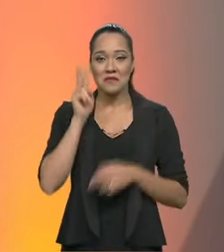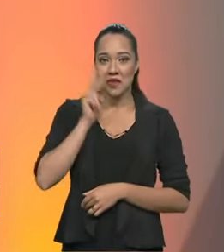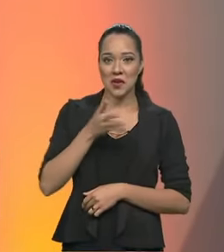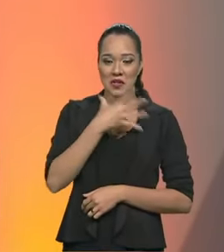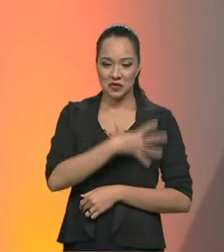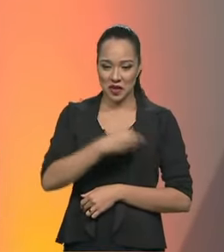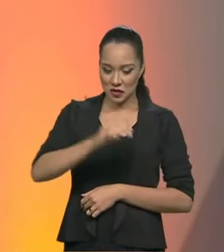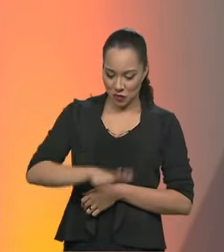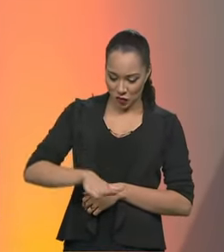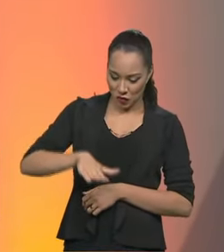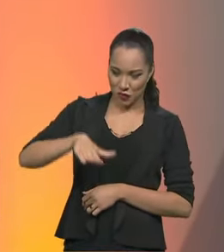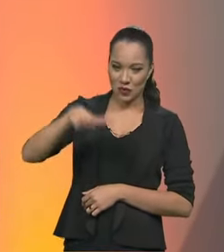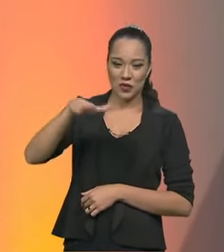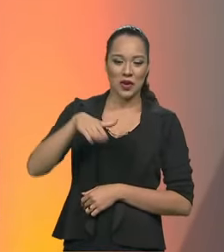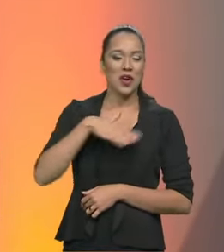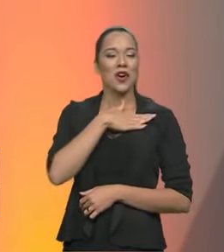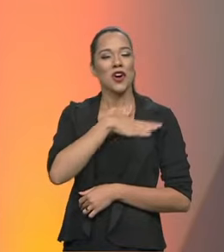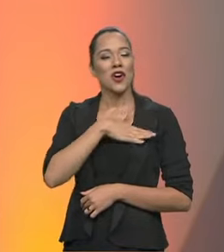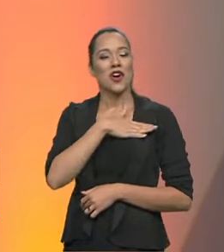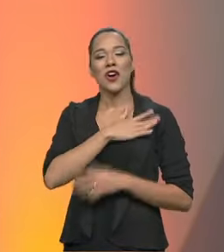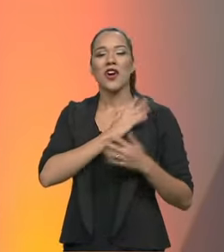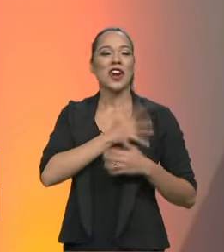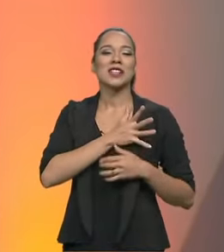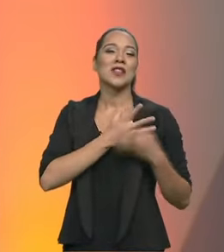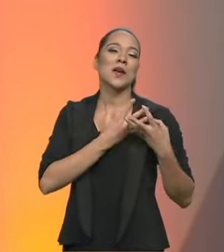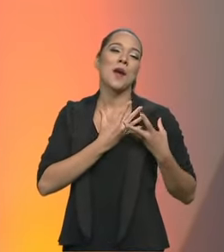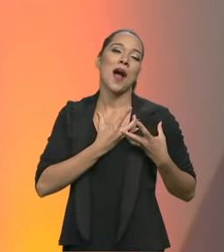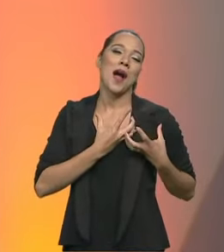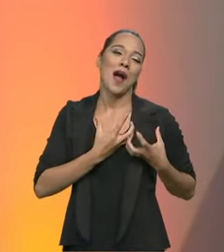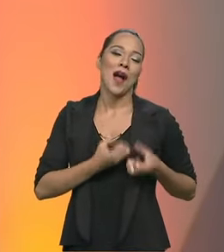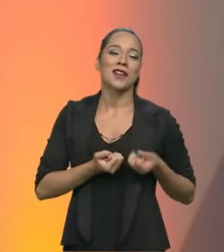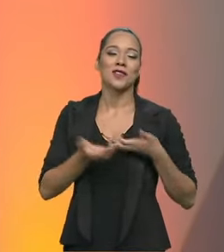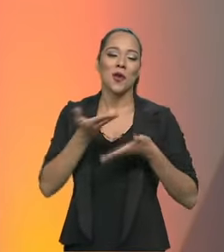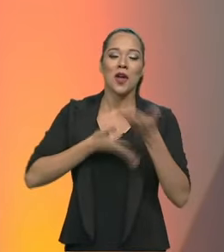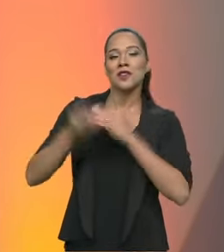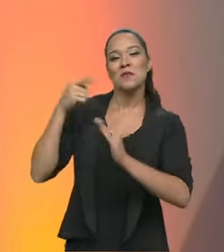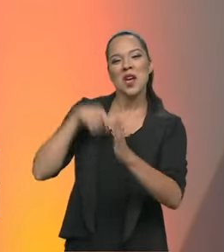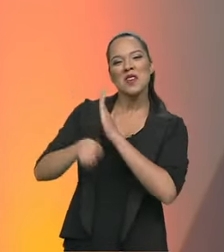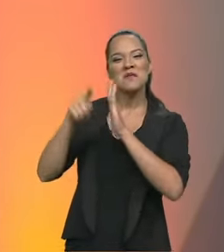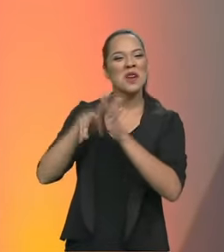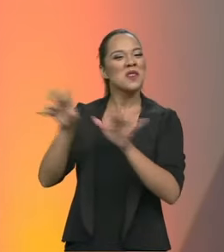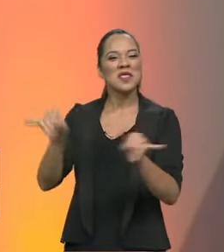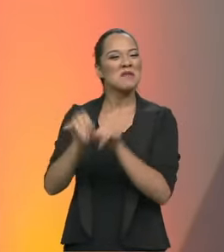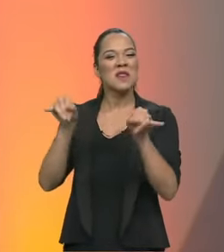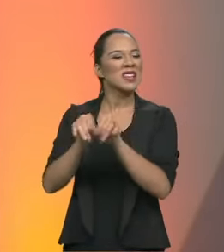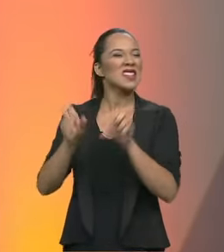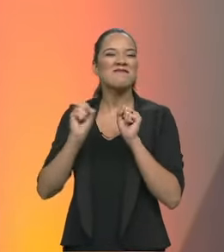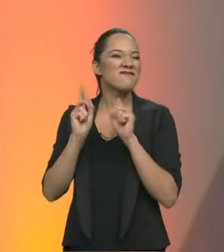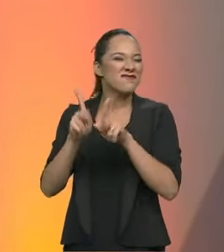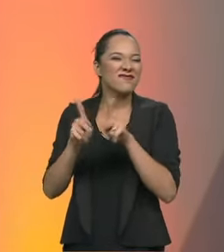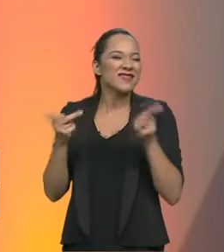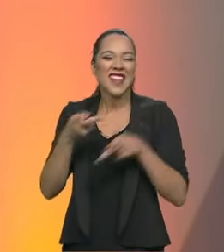crescer, adoçou o coração, então ele está mais comedido, a gente faz pergunta idiota e ele está tudo bem com a gente, responde e tal,